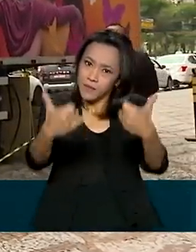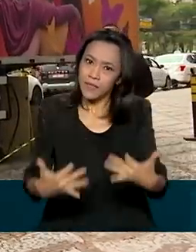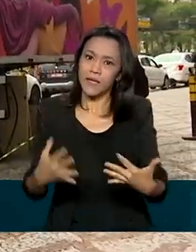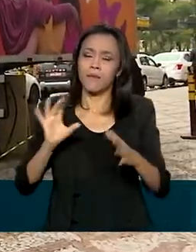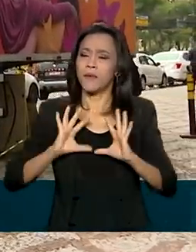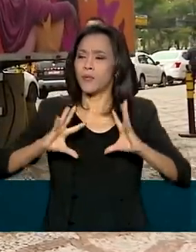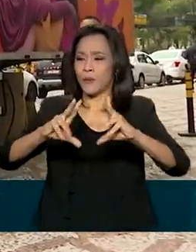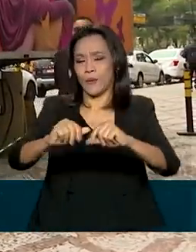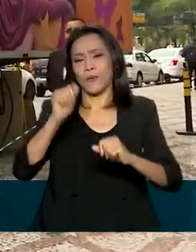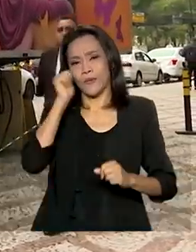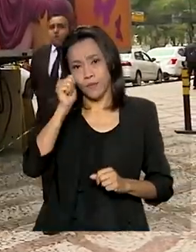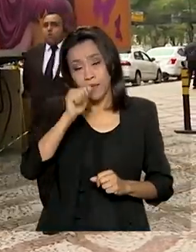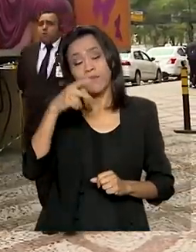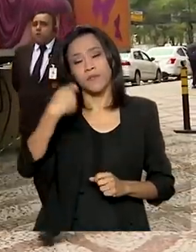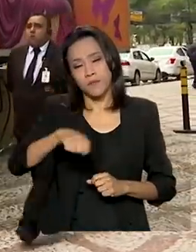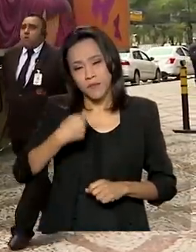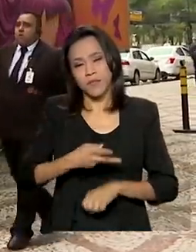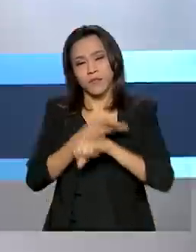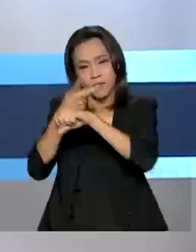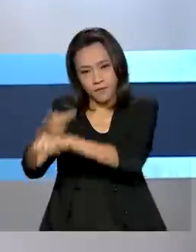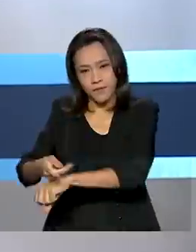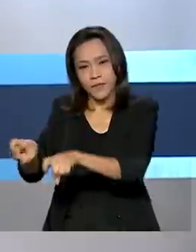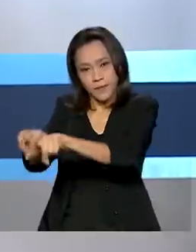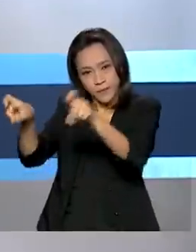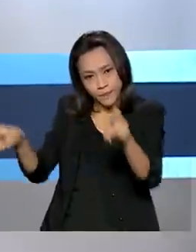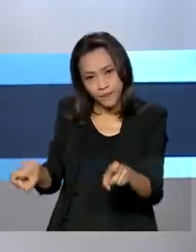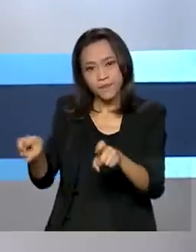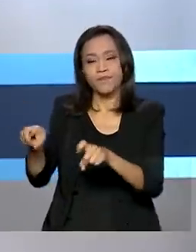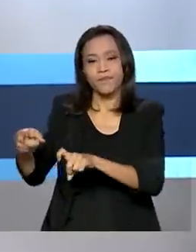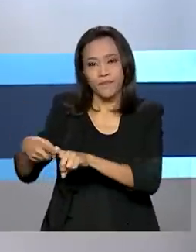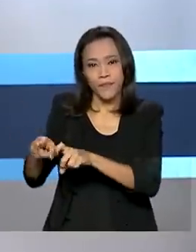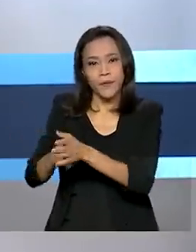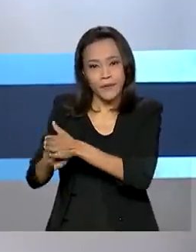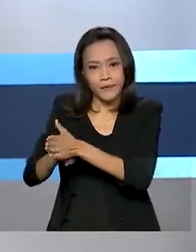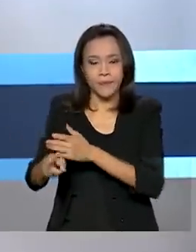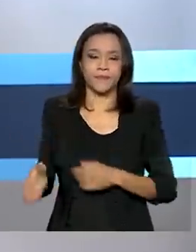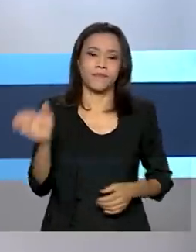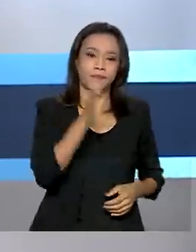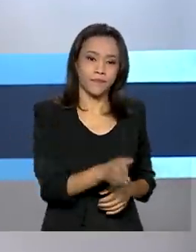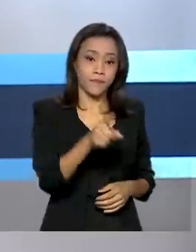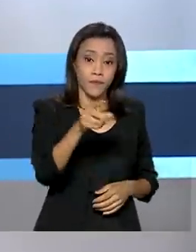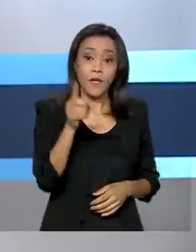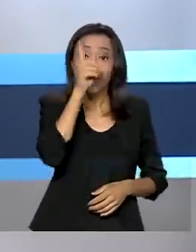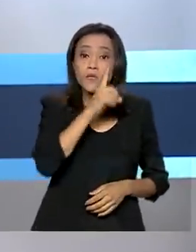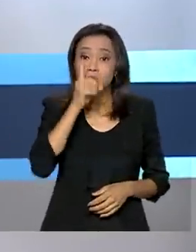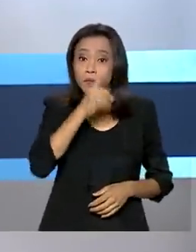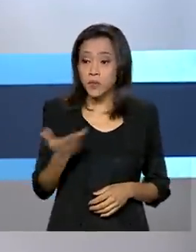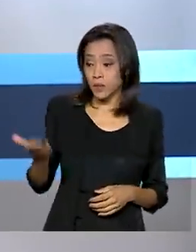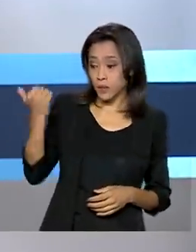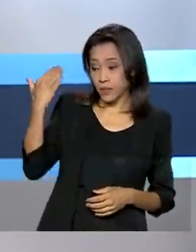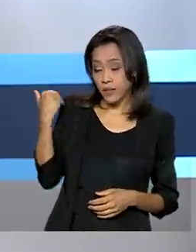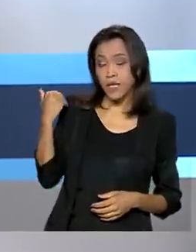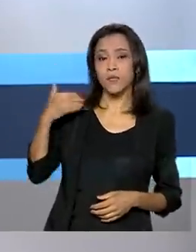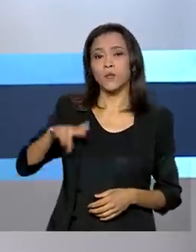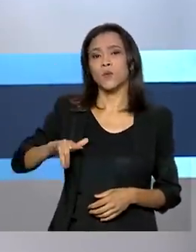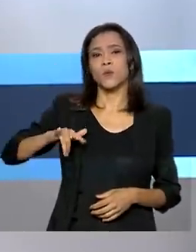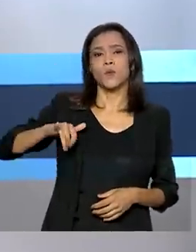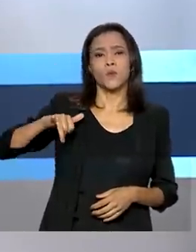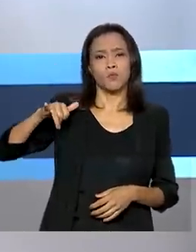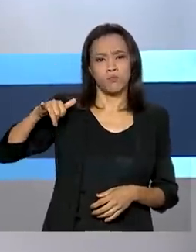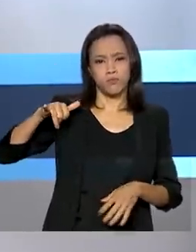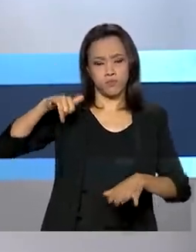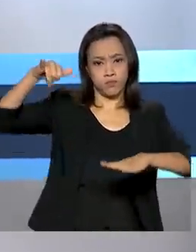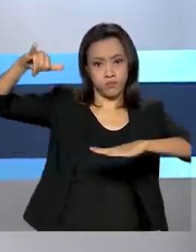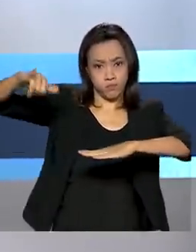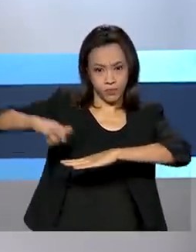todas as mulheres. Façam o Papa Nicolau. No domingo passado, um acidente com uma aeronave provocou o fechamento da